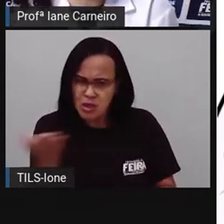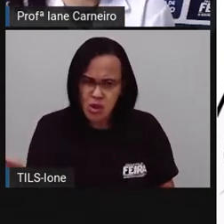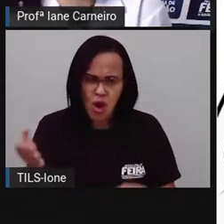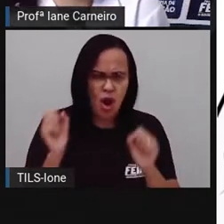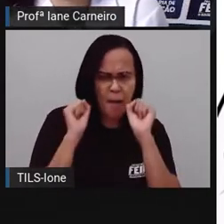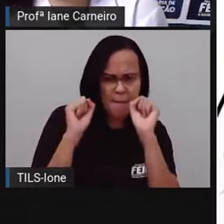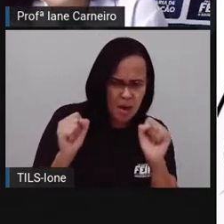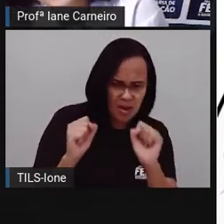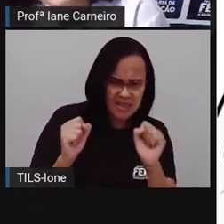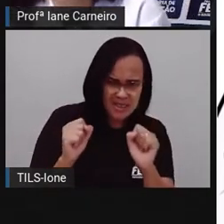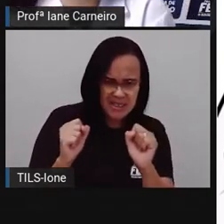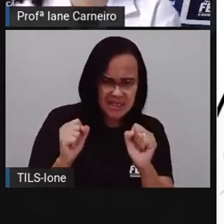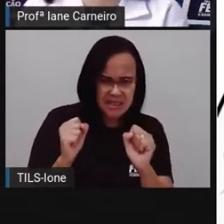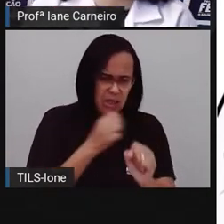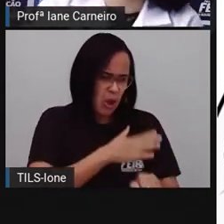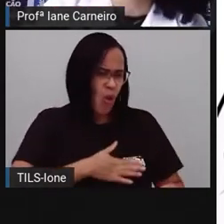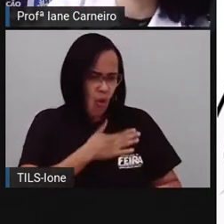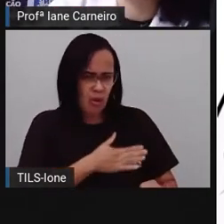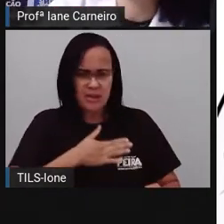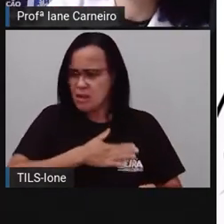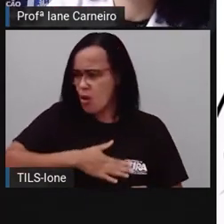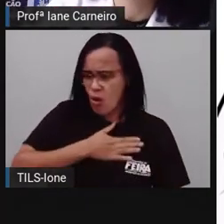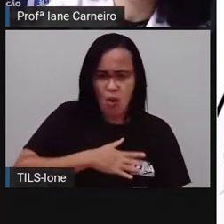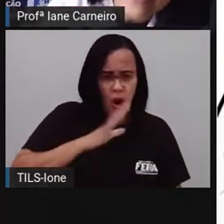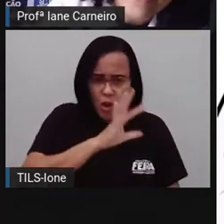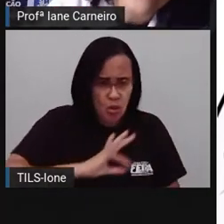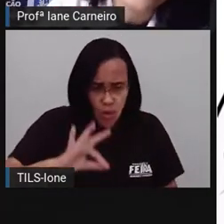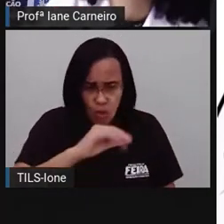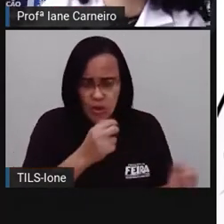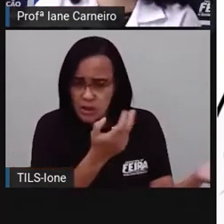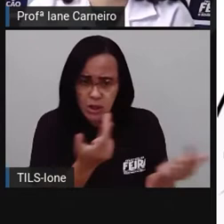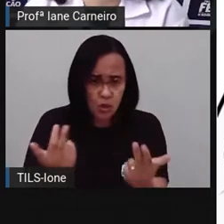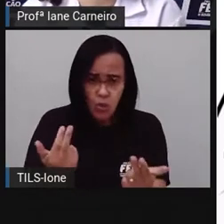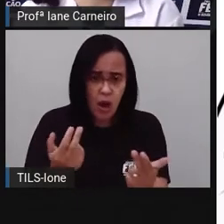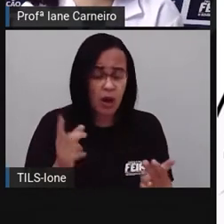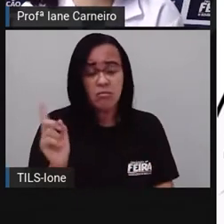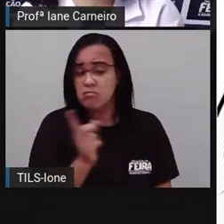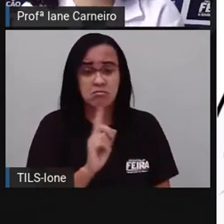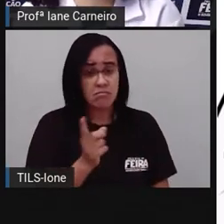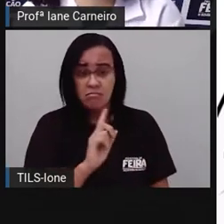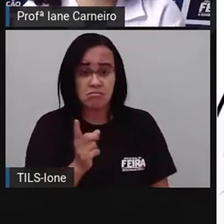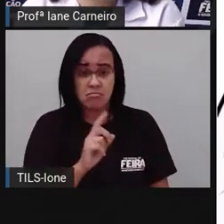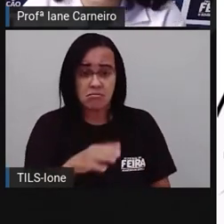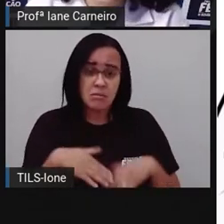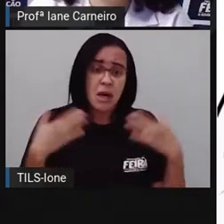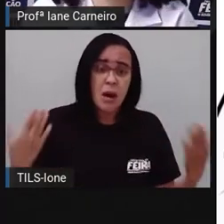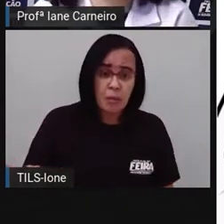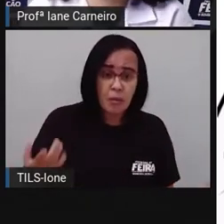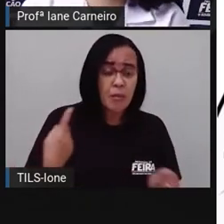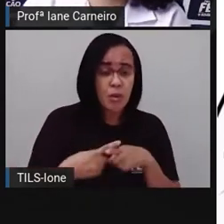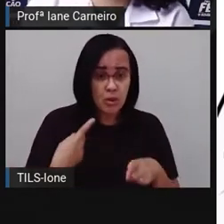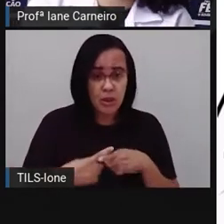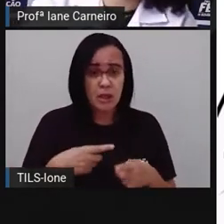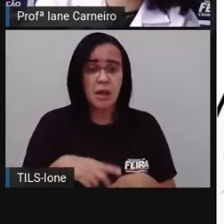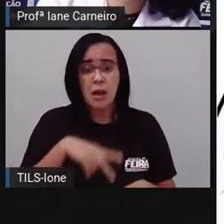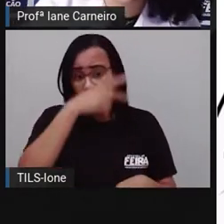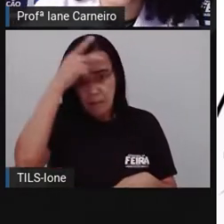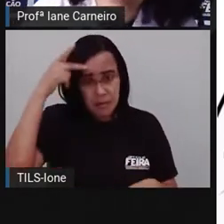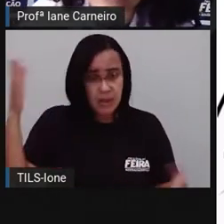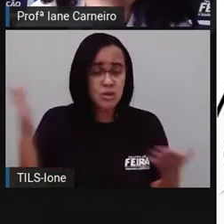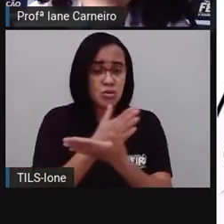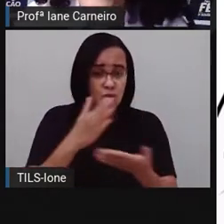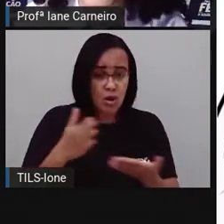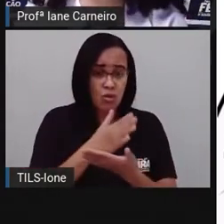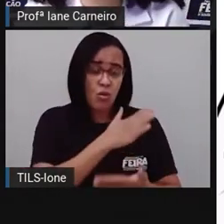tem gente que gosta de sapato, tem gente que gosta de chinelo, tem gente que gosta de bala, tem gente que gosta de